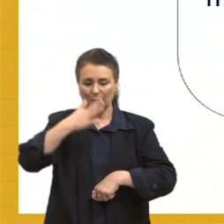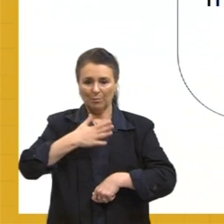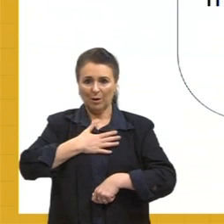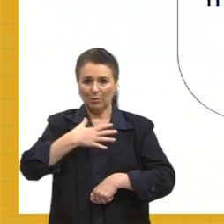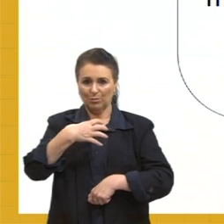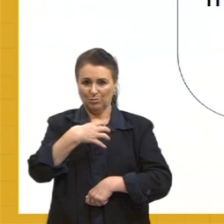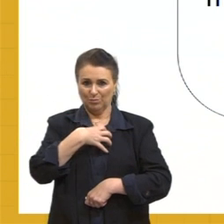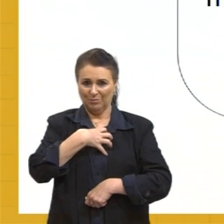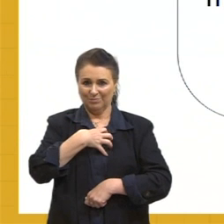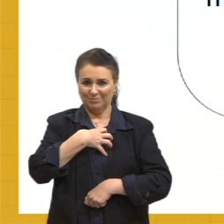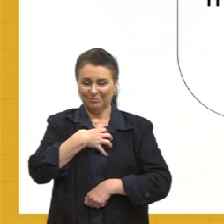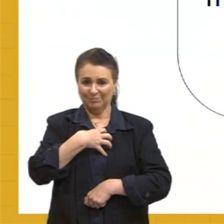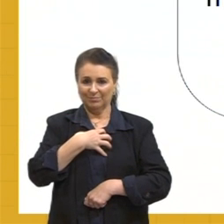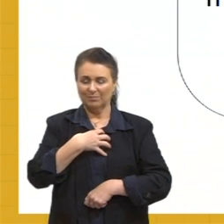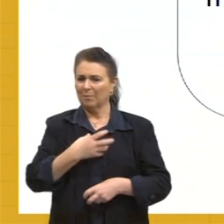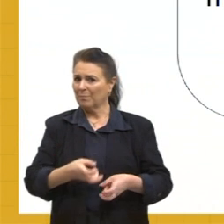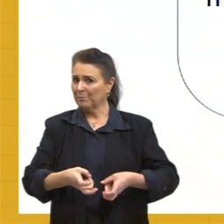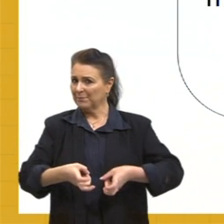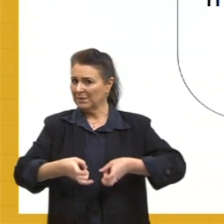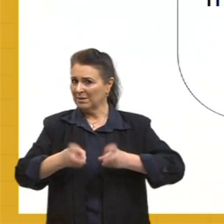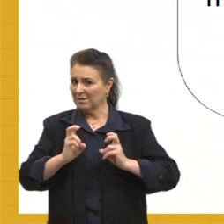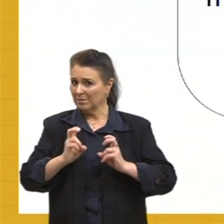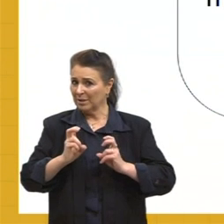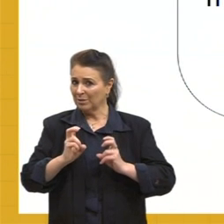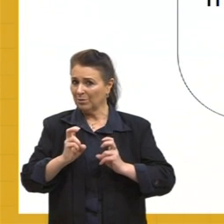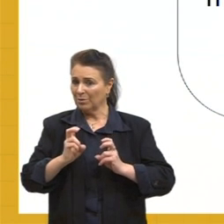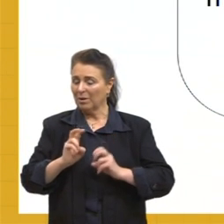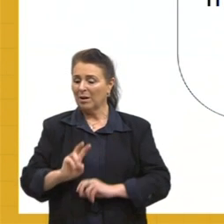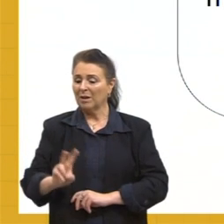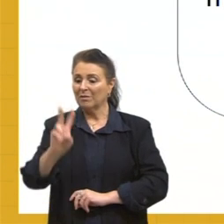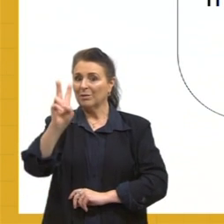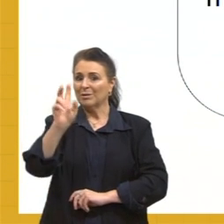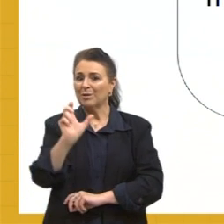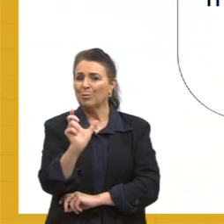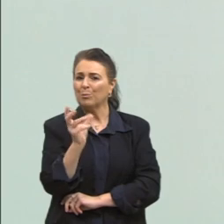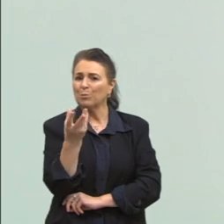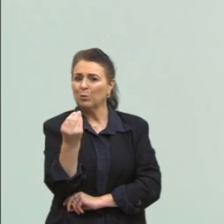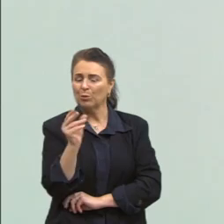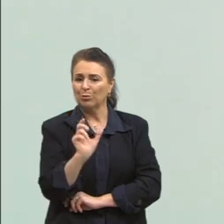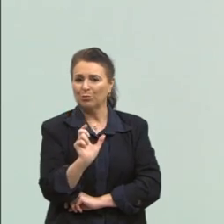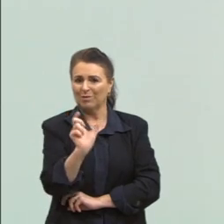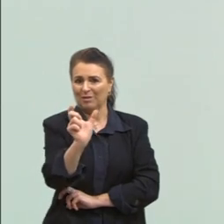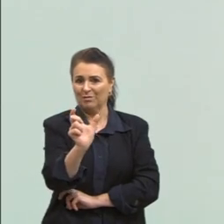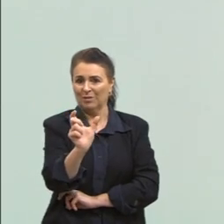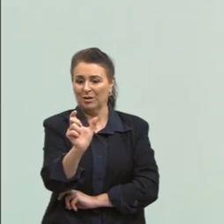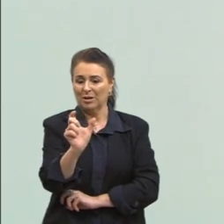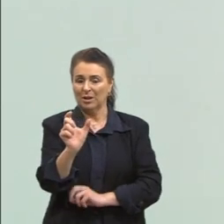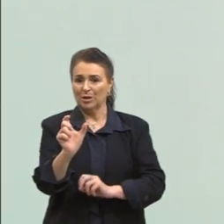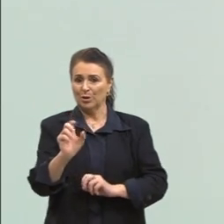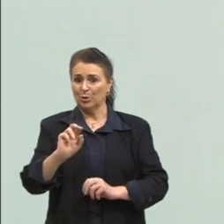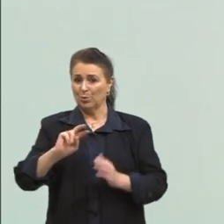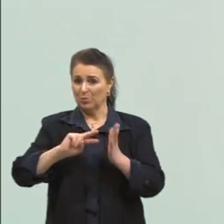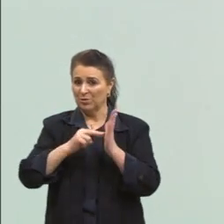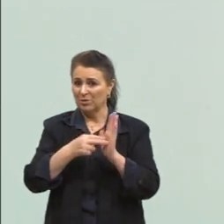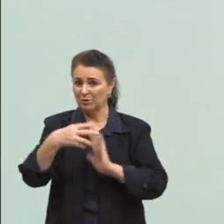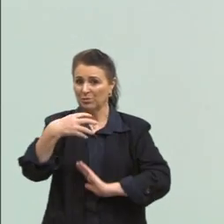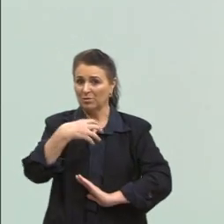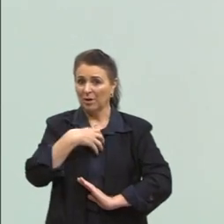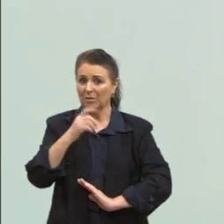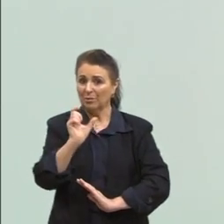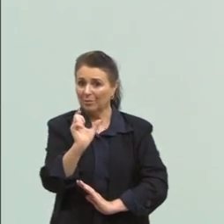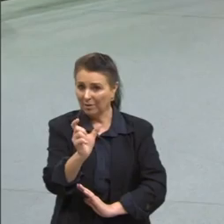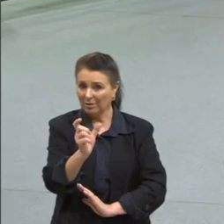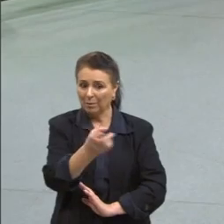Então, vejam o quanto ela valoriza a palavra e o que essa palavra significa para cada